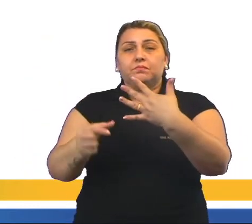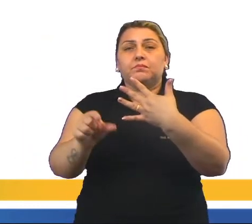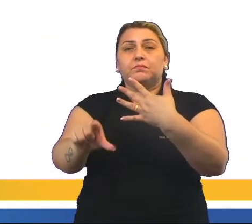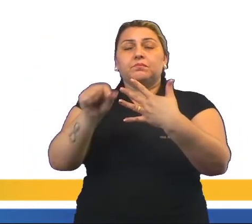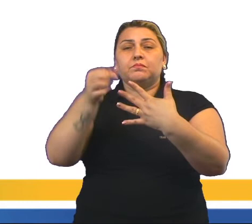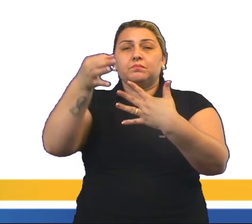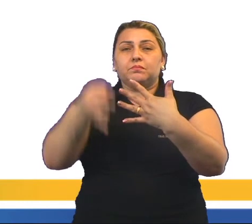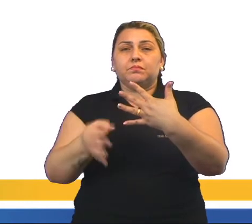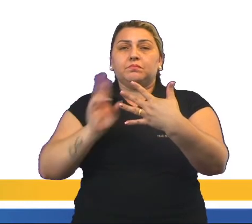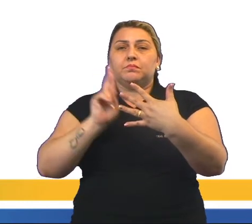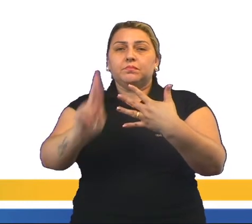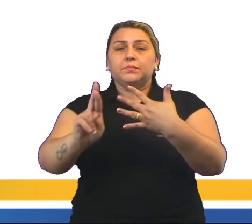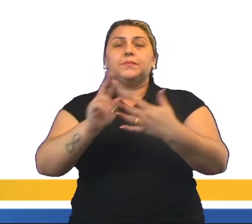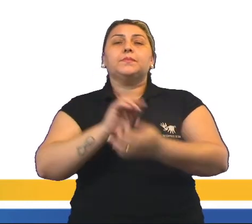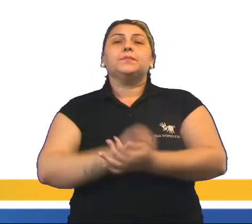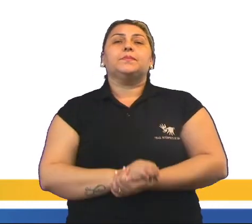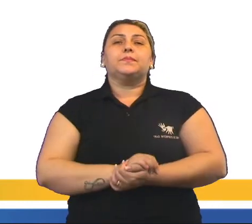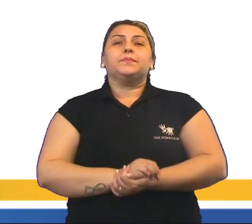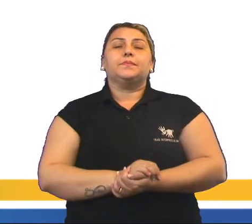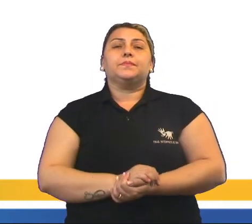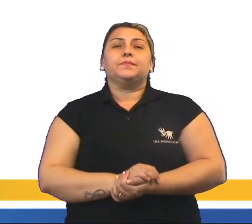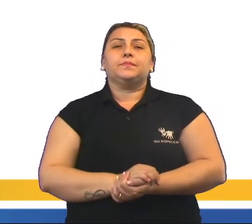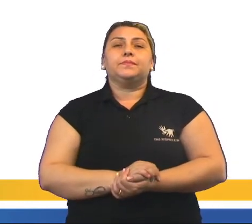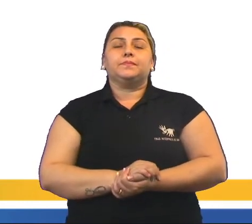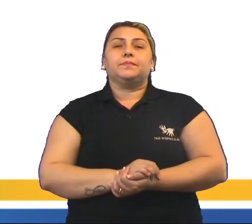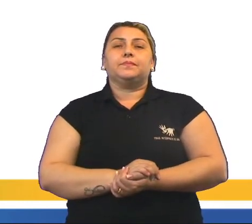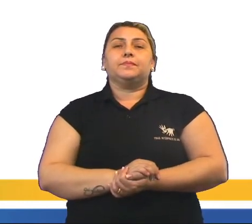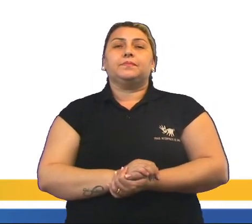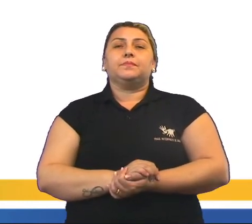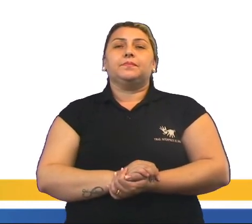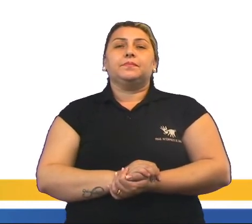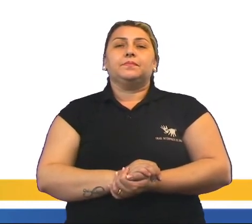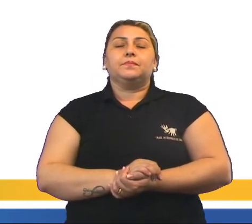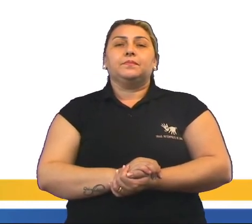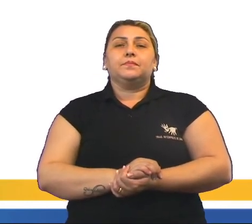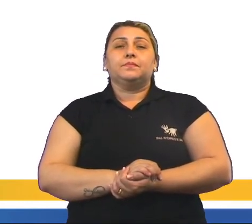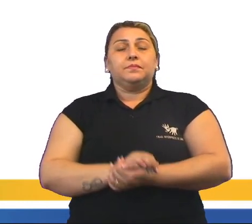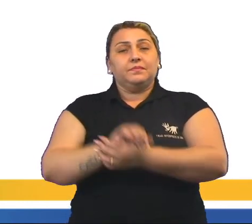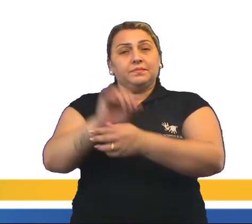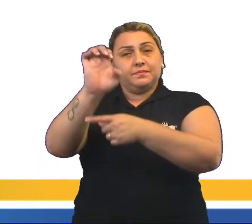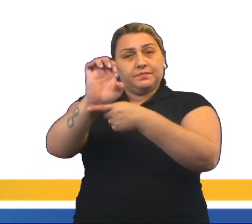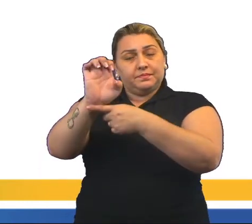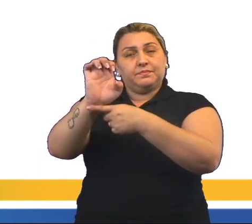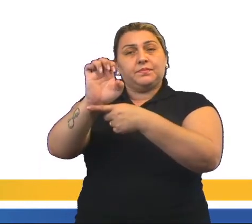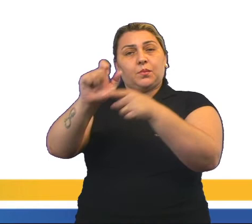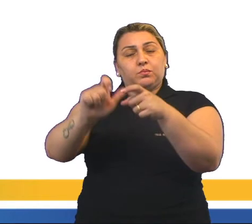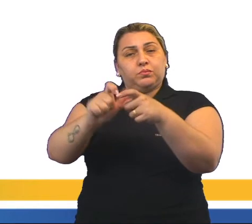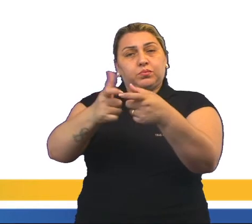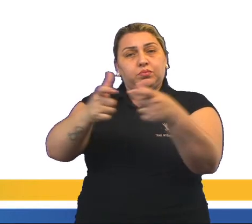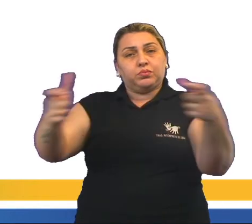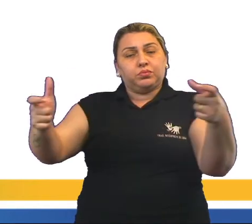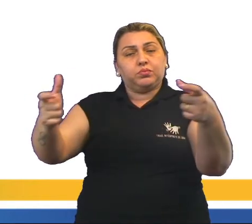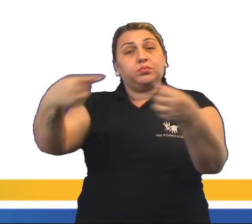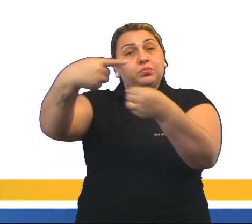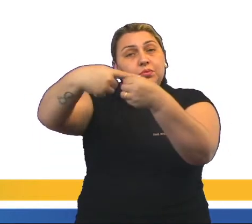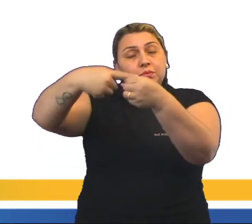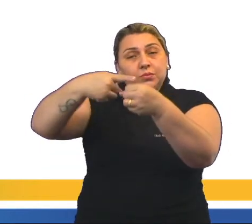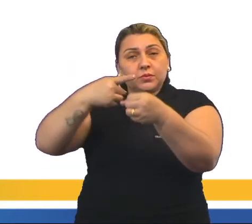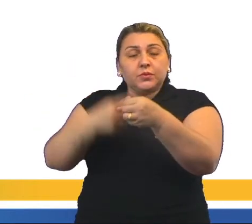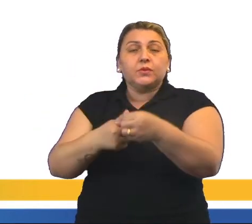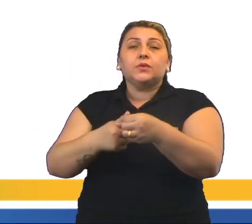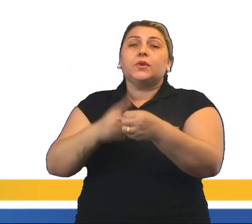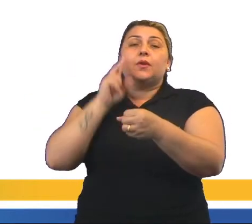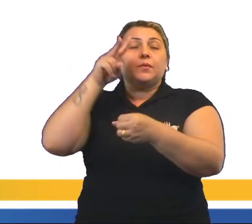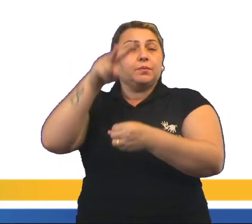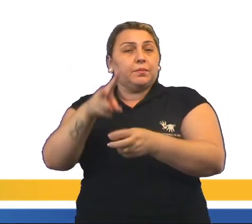Então, a resposta é... A letra E, a expansão para o interior. Pois, como nós